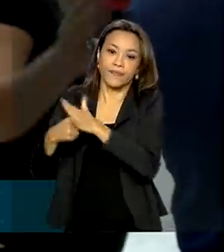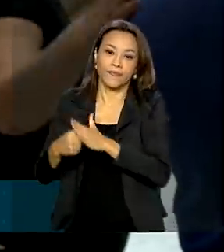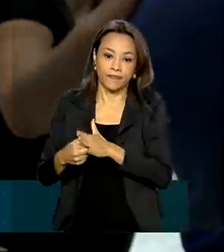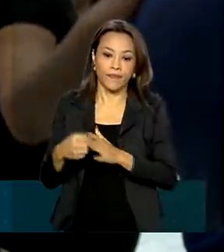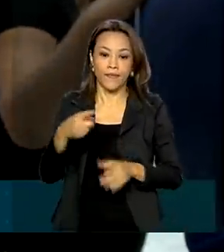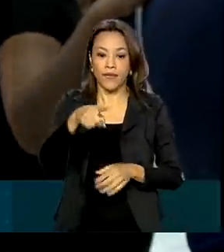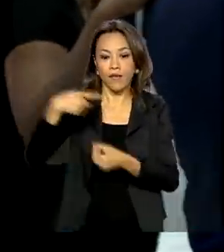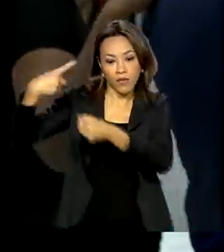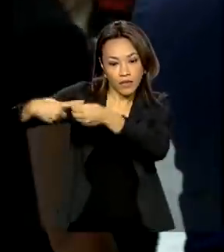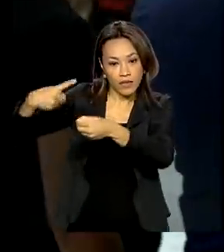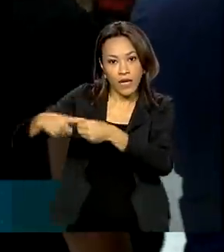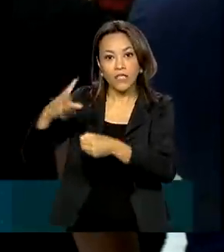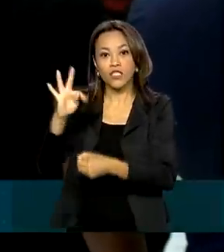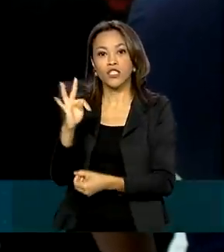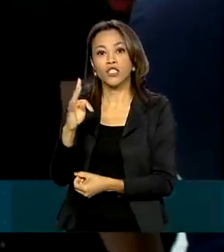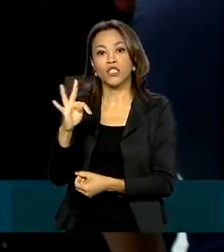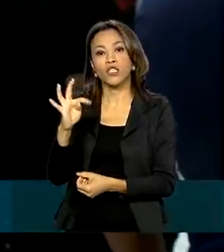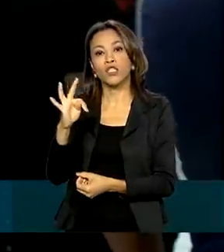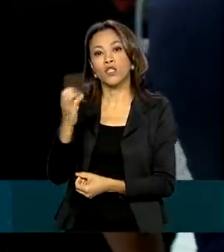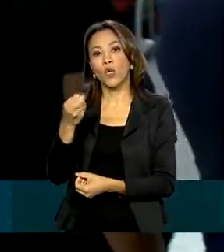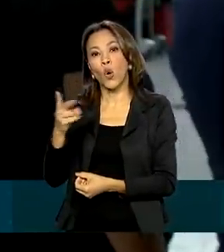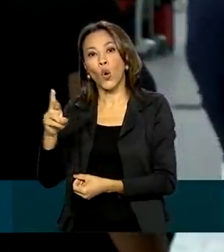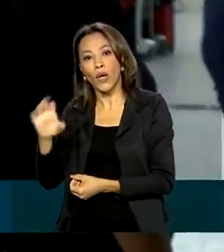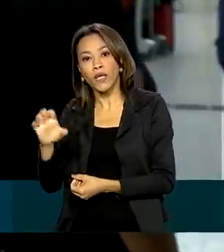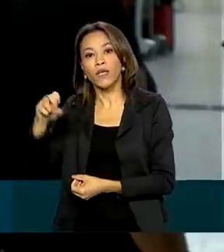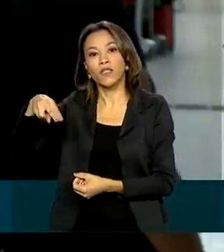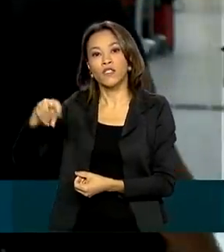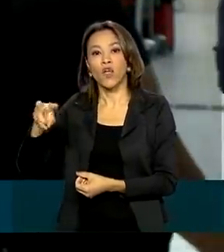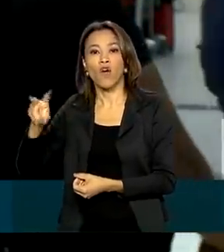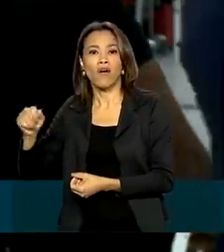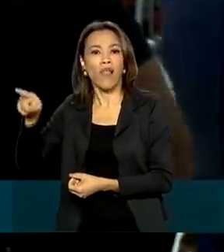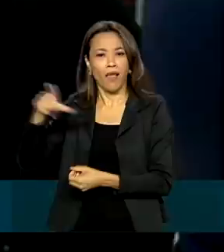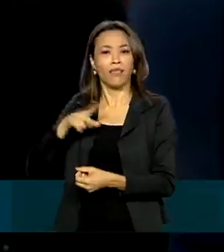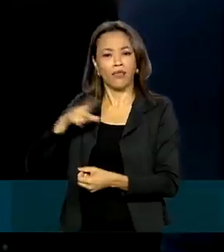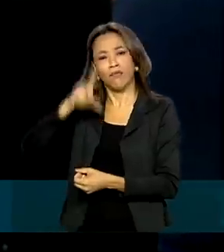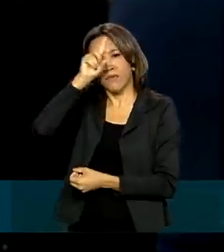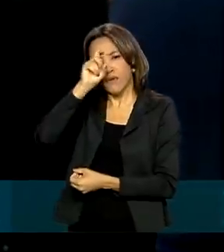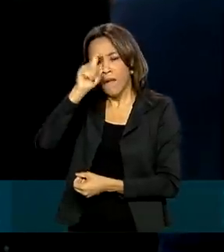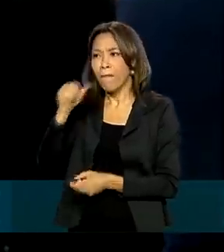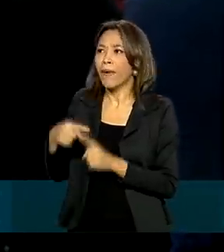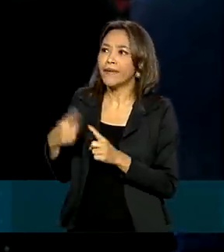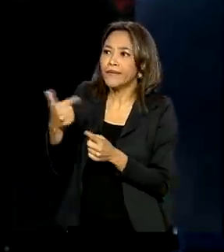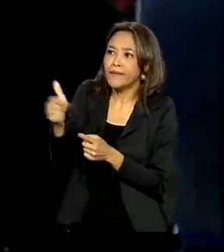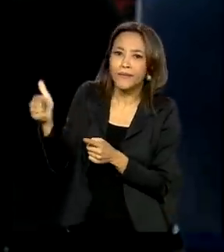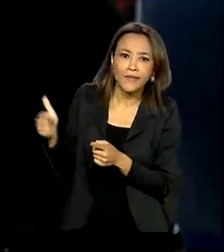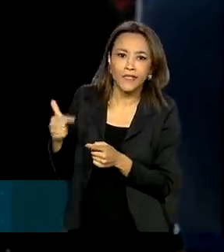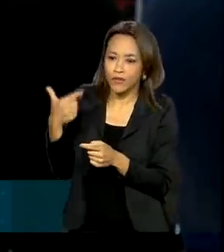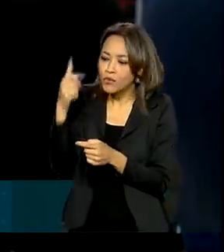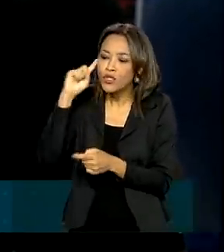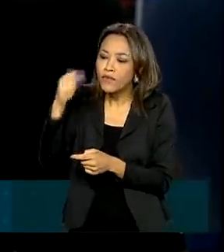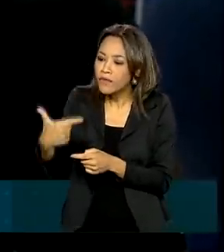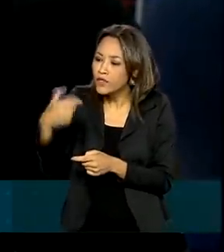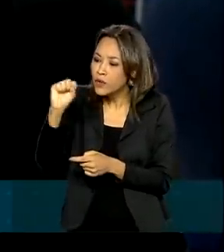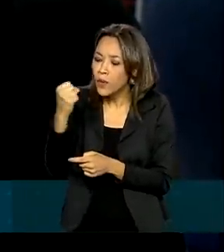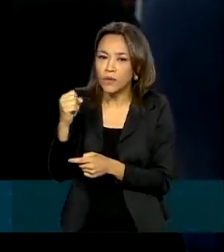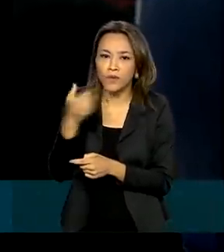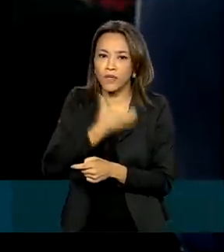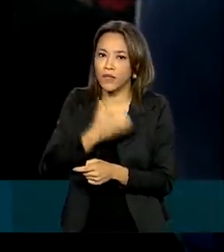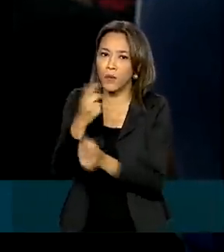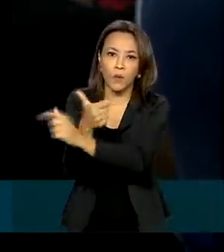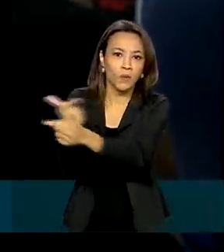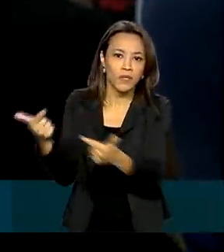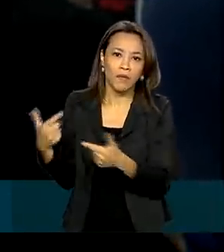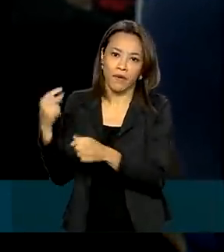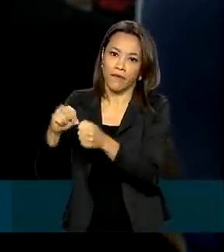cidade chamada Torres Novas. Lá havia algumas clínicas, mas não tinha mais a disponibilidade para fazer a partir do dia 28 de dezembro. Eu tive que